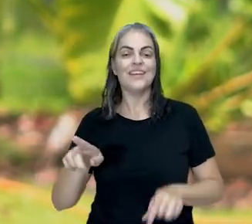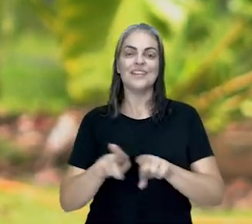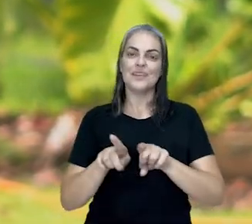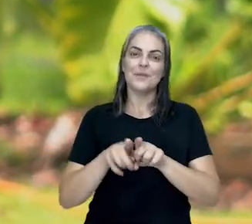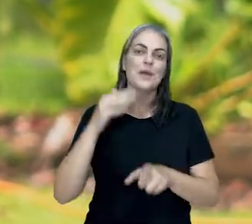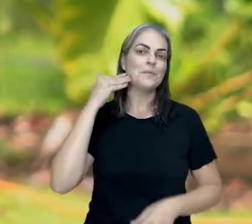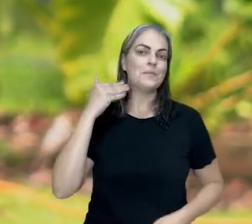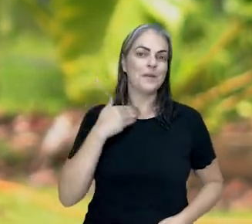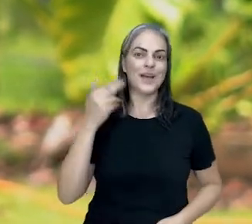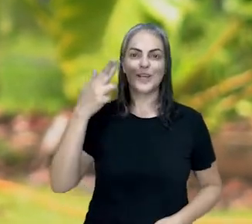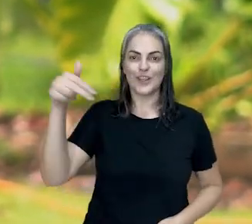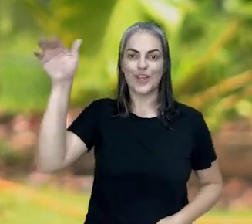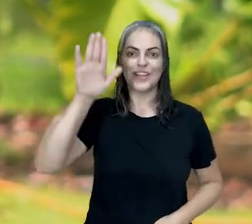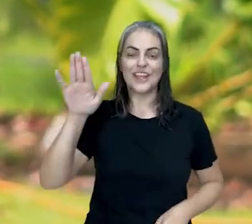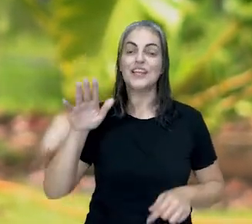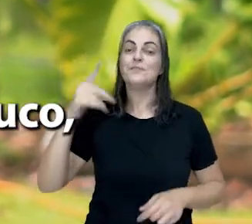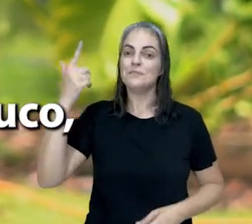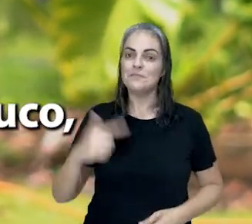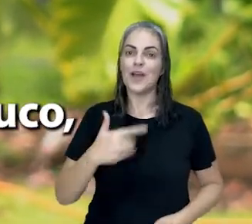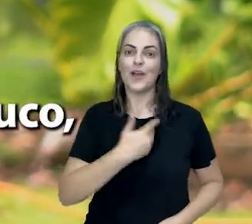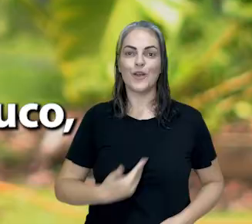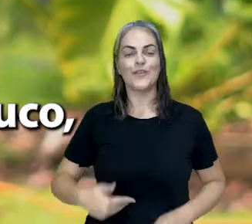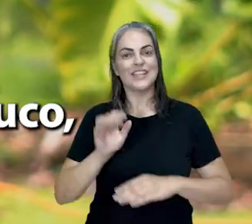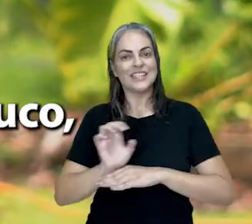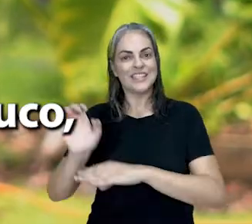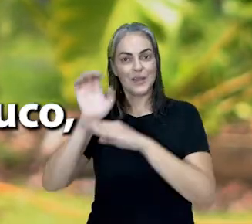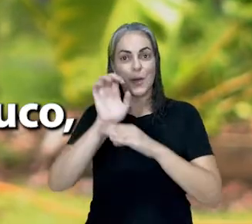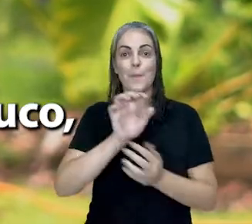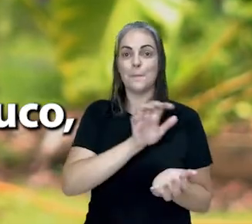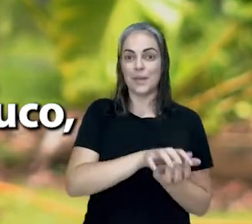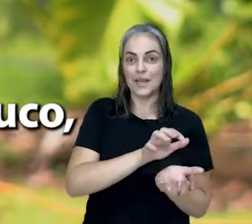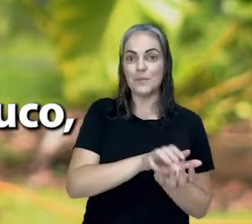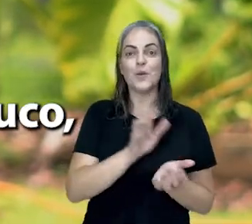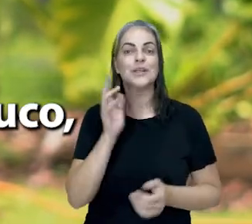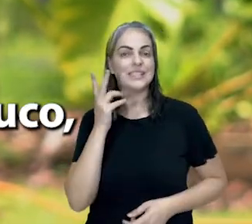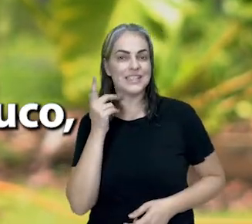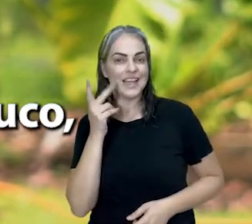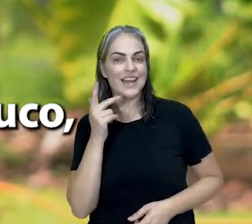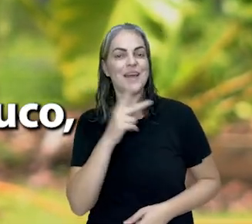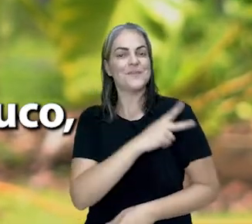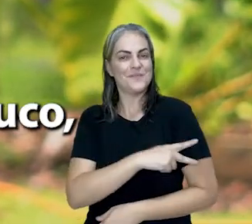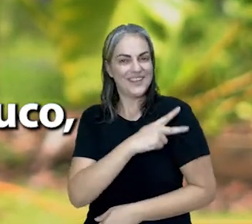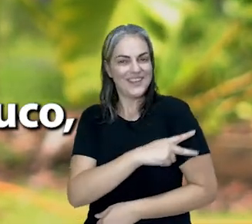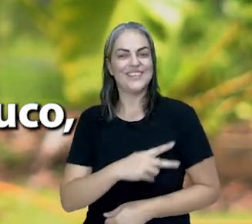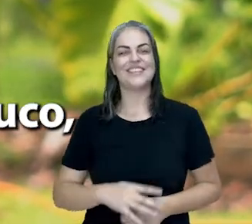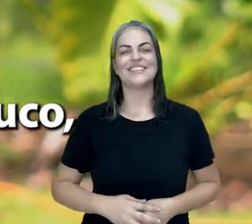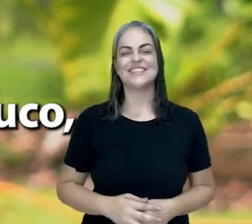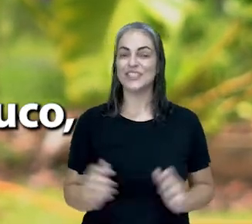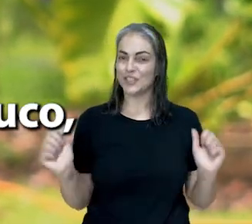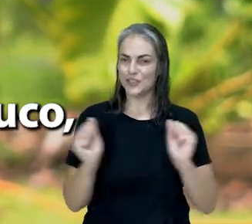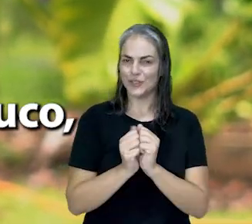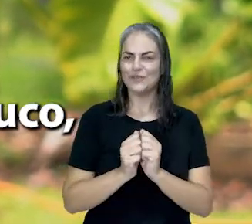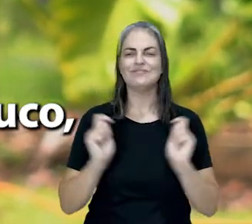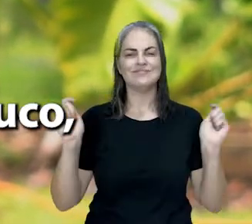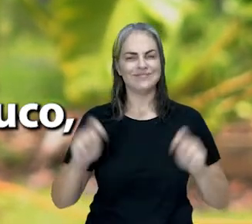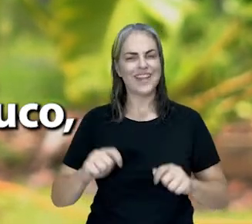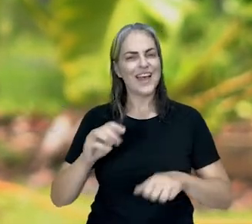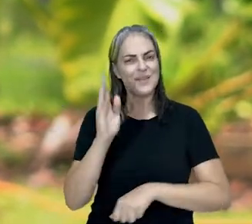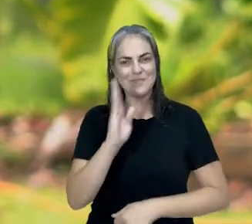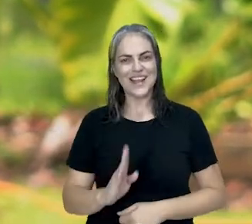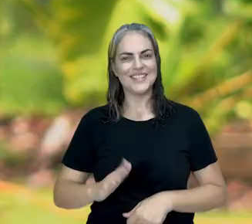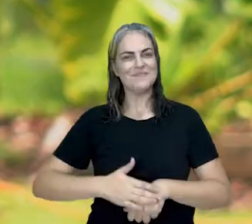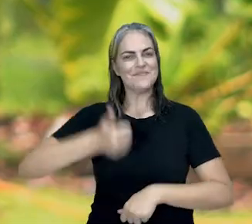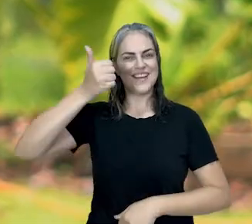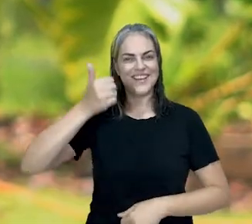da Sudene, do Banco do Nordeste, junto com os governos estaduais de Pernambuco, Ceará e Piauí.